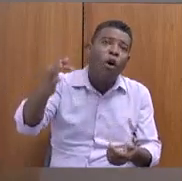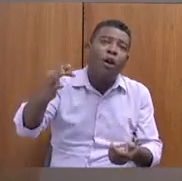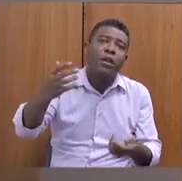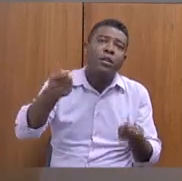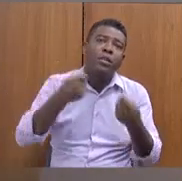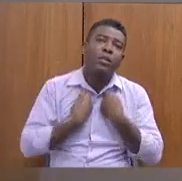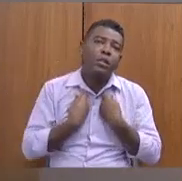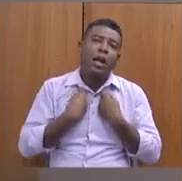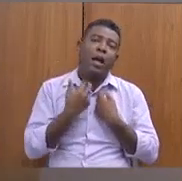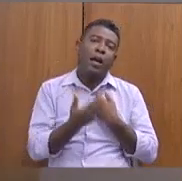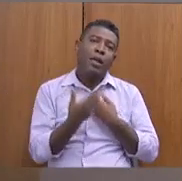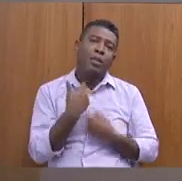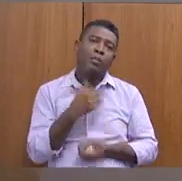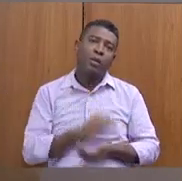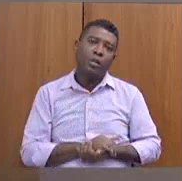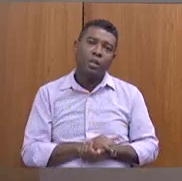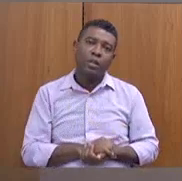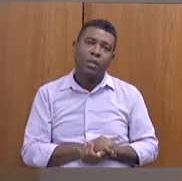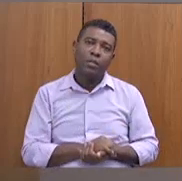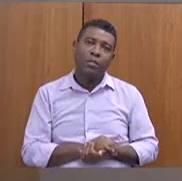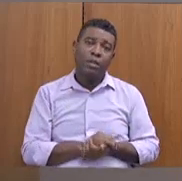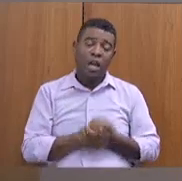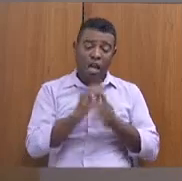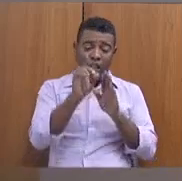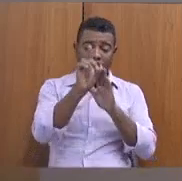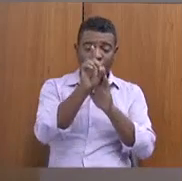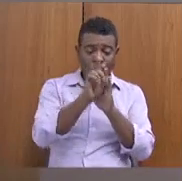Direitos não se discutem.